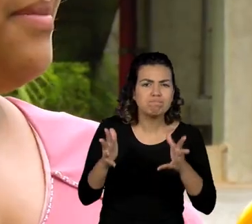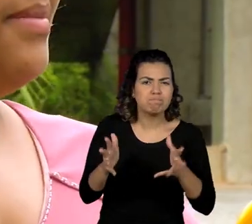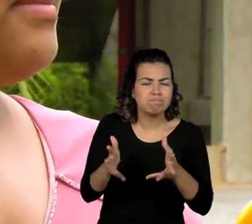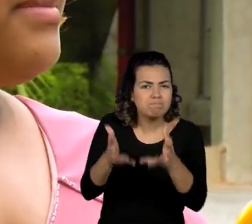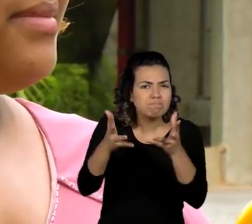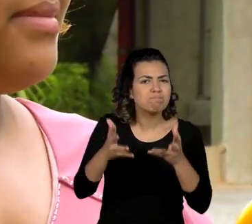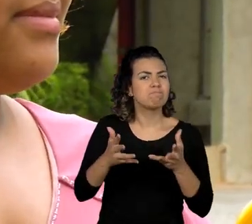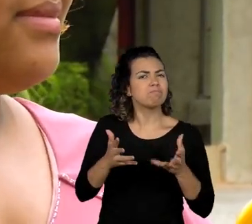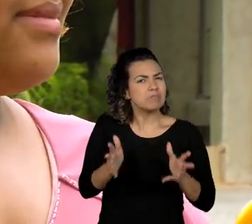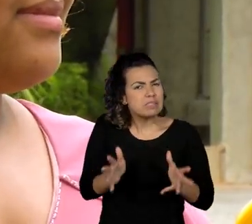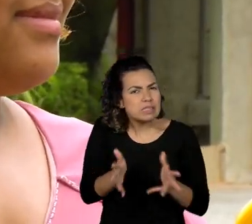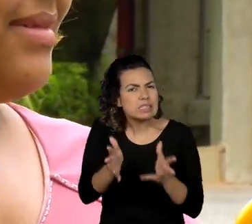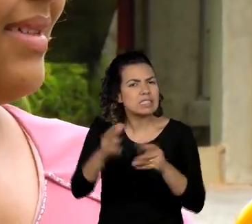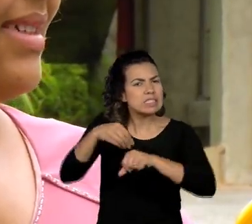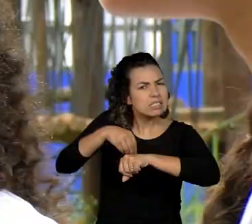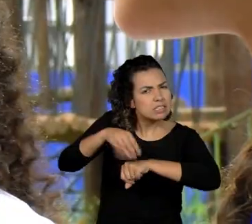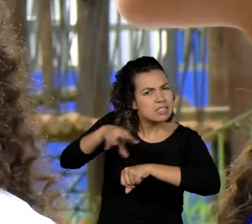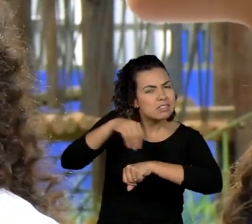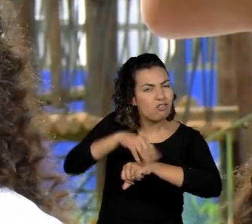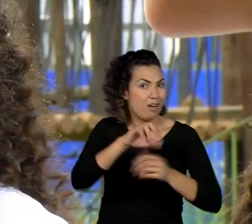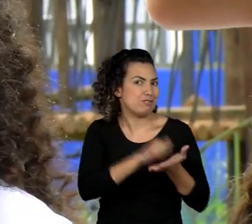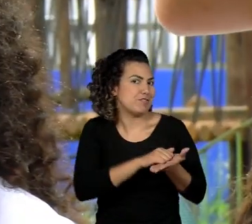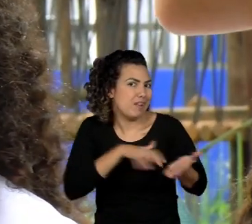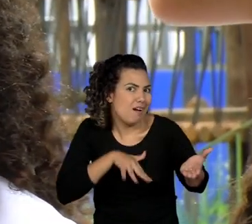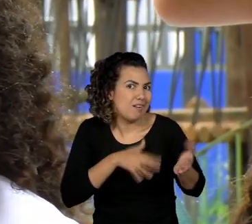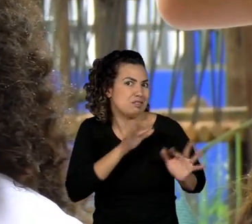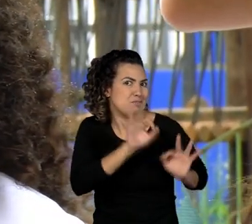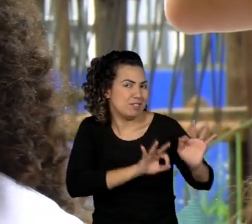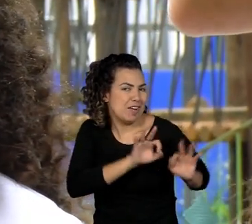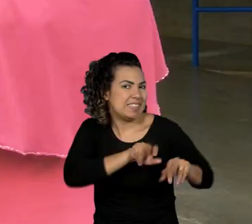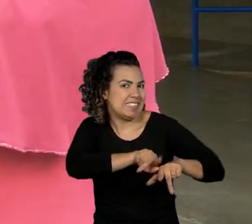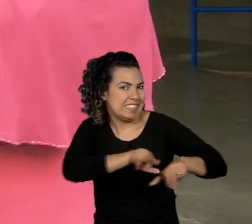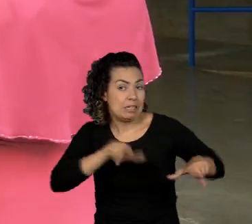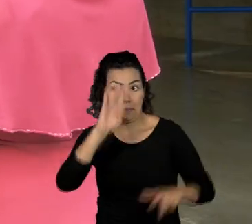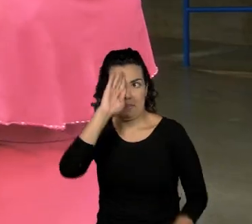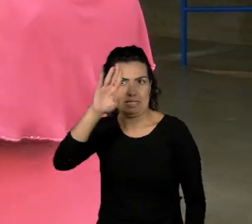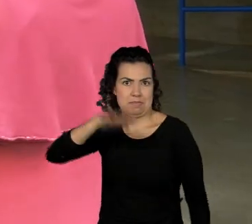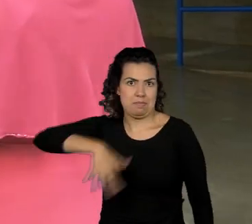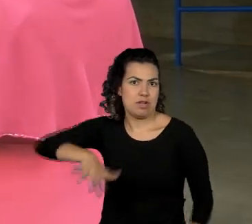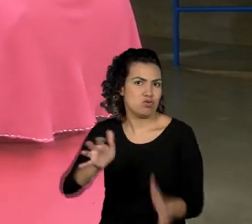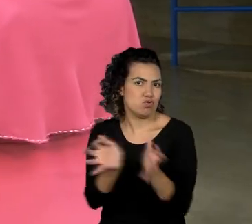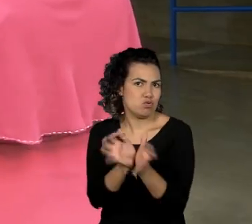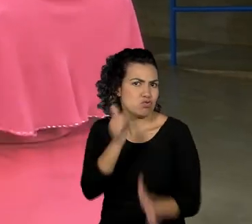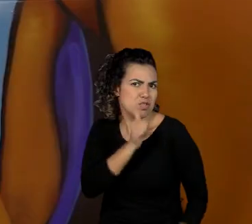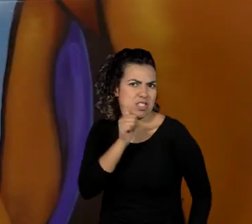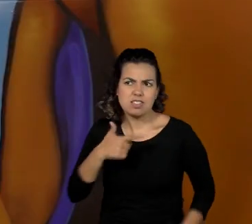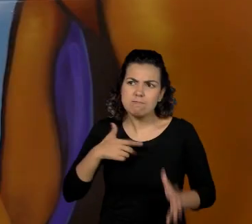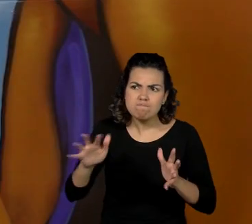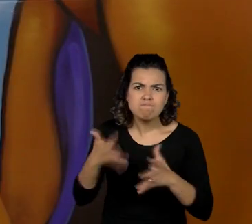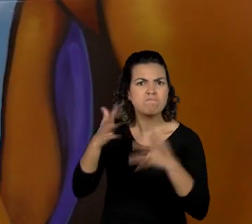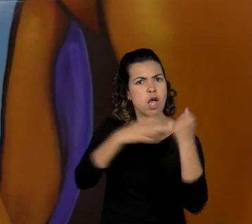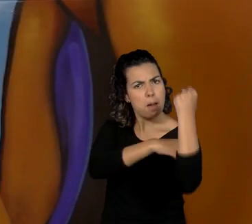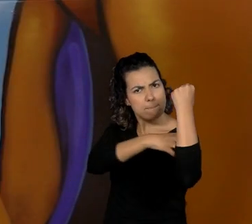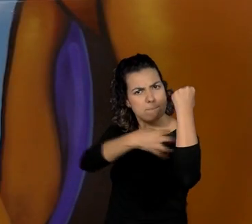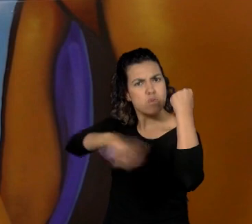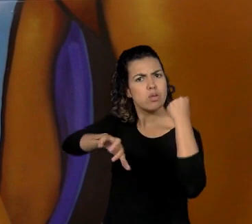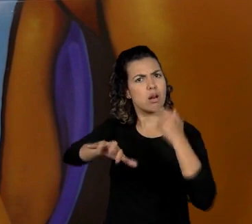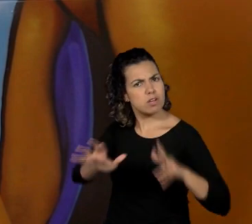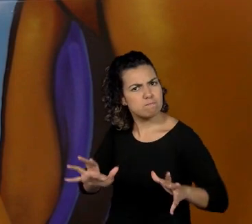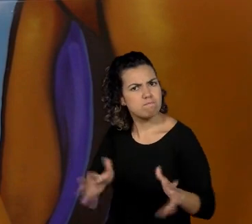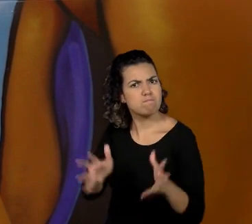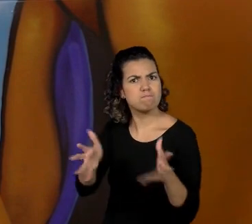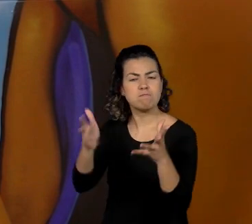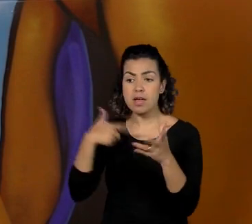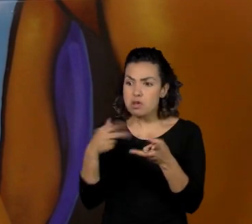temos feito com essas meninas, principalmente, de empoderamento. Percebo uma mudança na